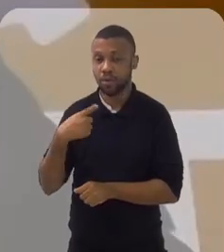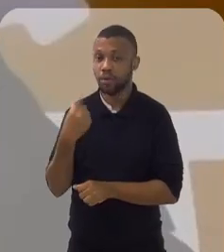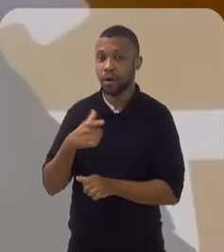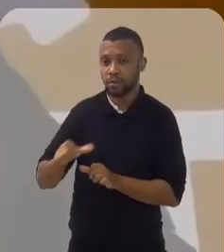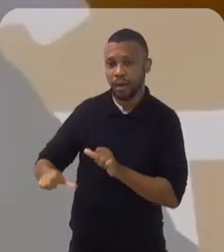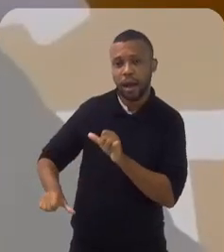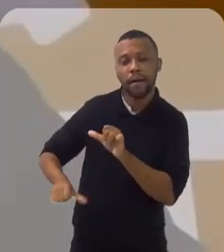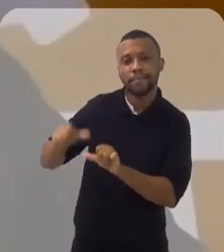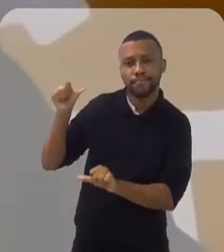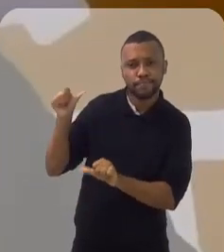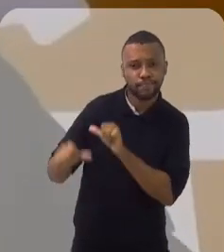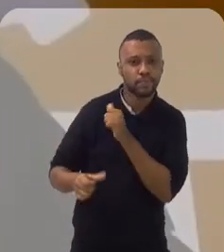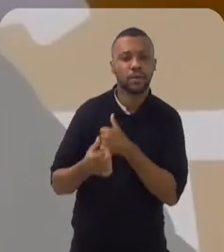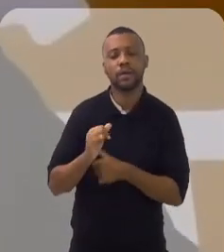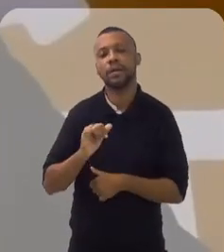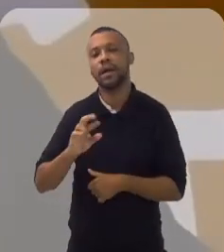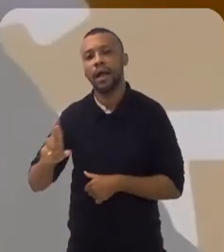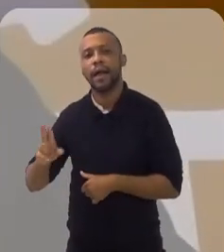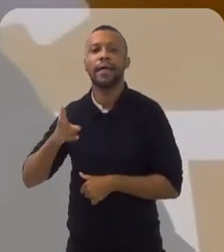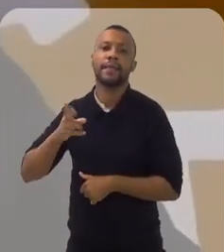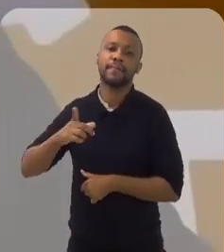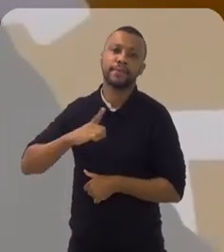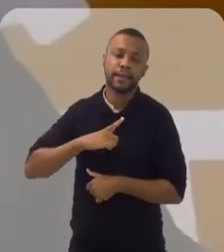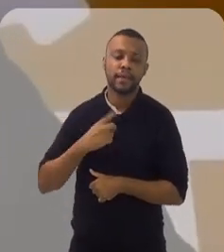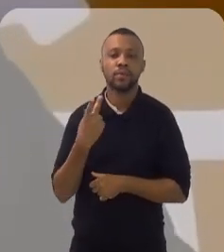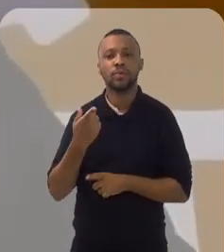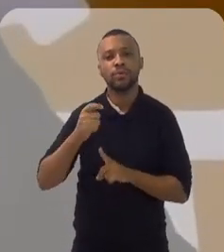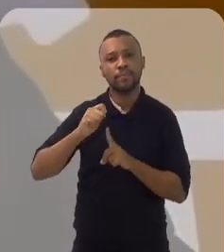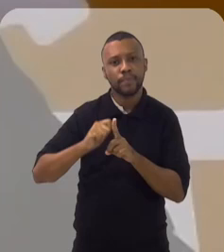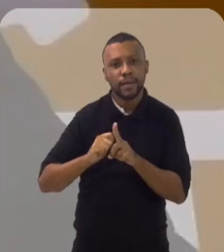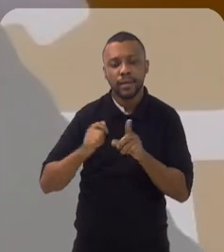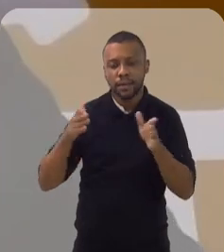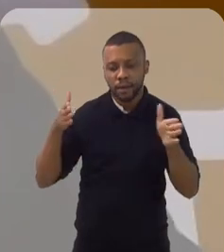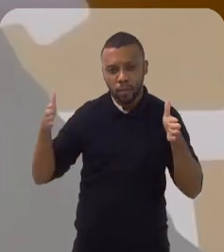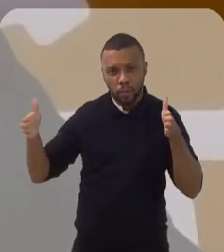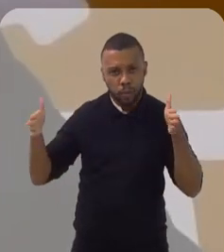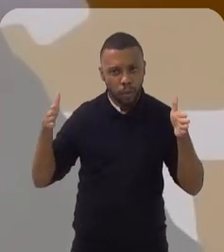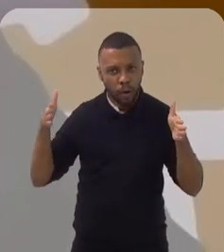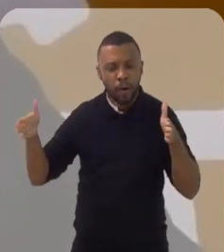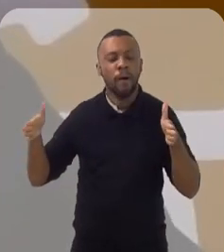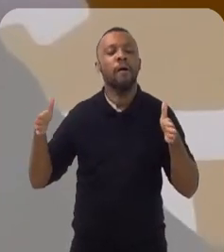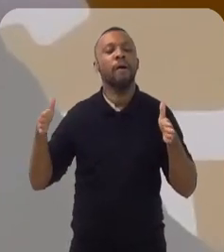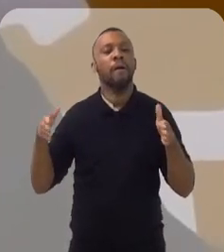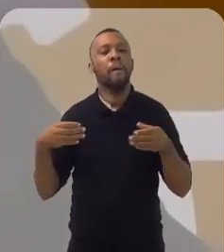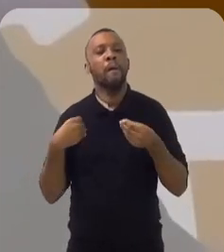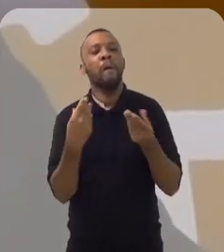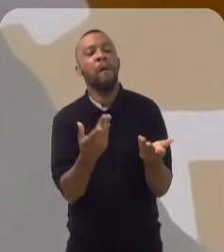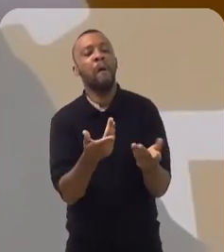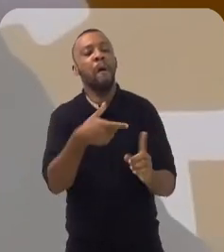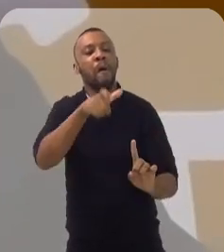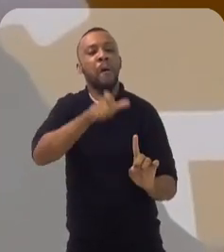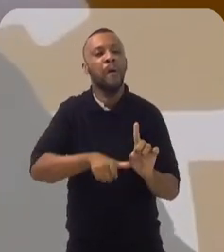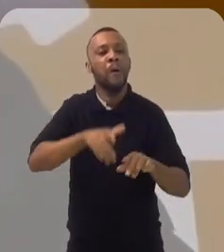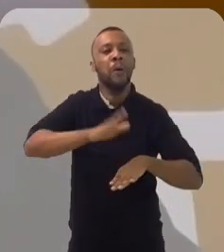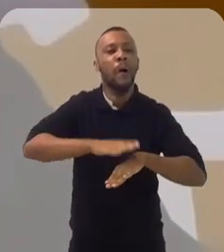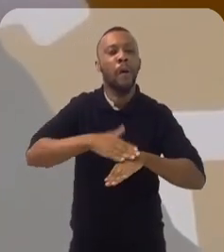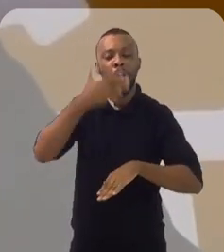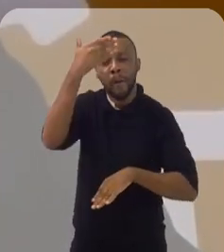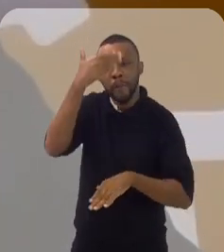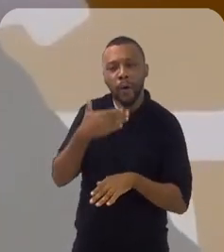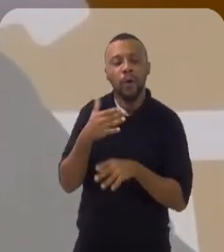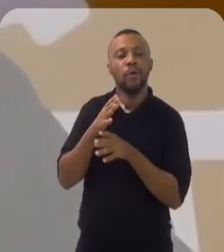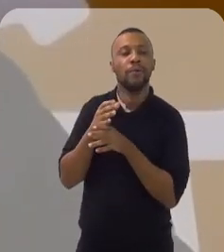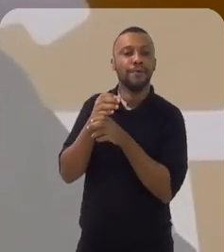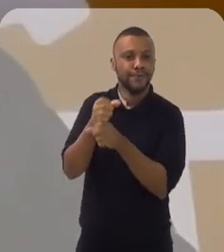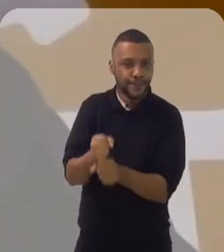uma alteração, porque o imposto de renda sempre tem dois meses inteiros ofertados ao contribuinte para ele